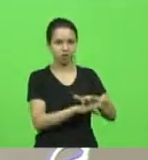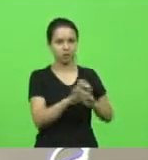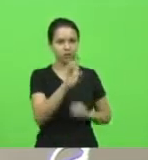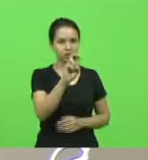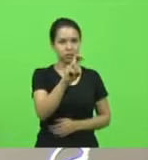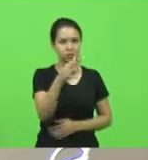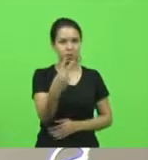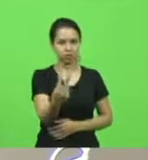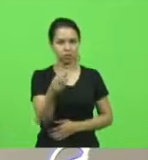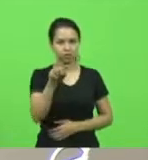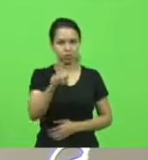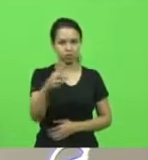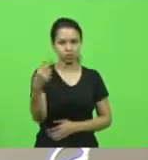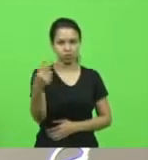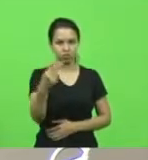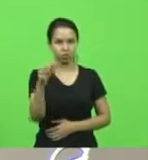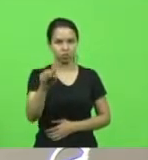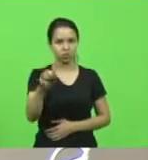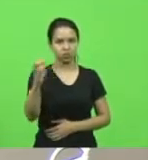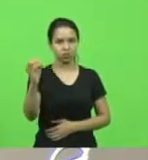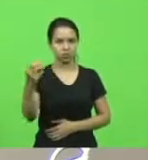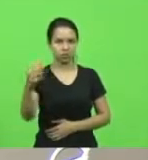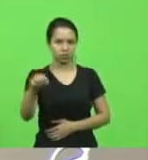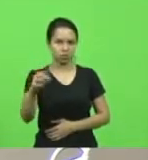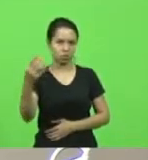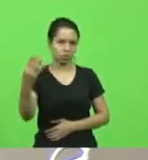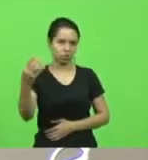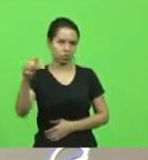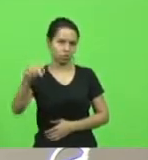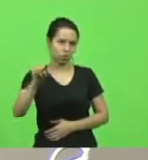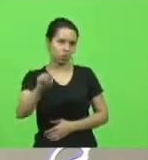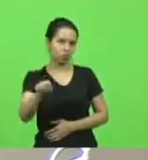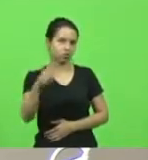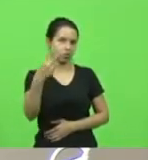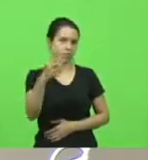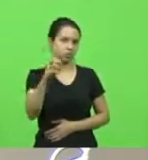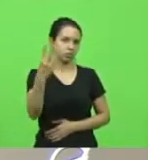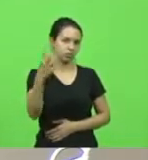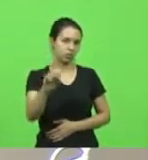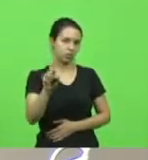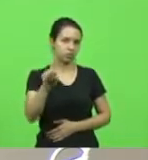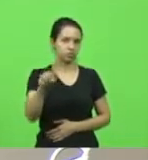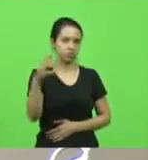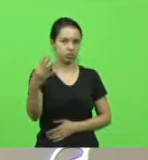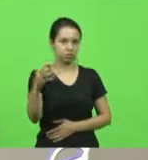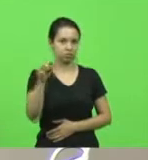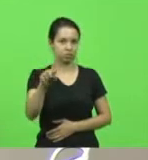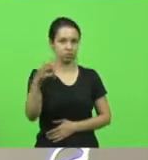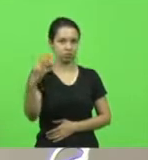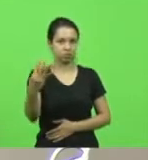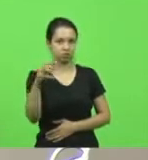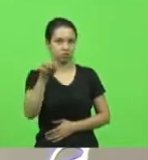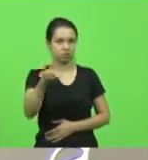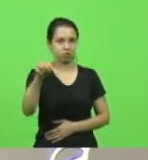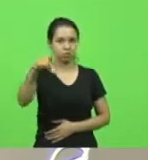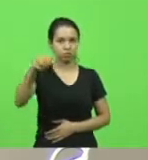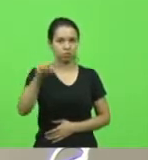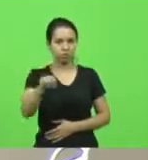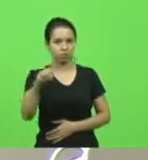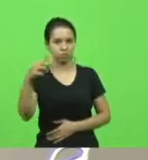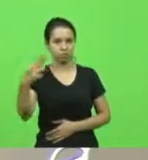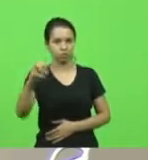-520, dígito 47.2020.4.04.7200,